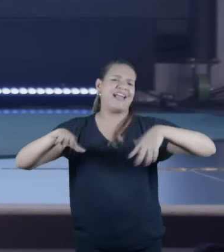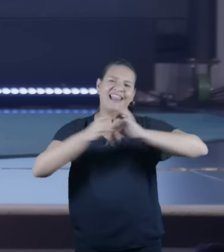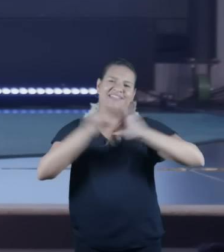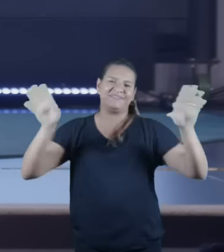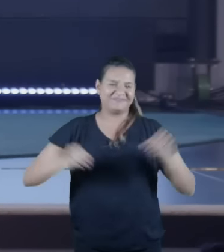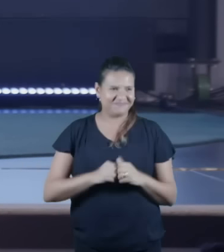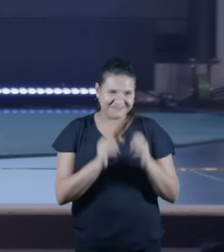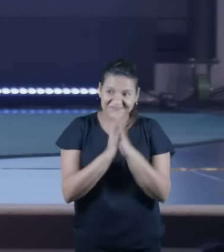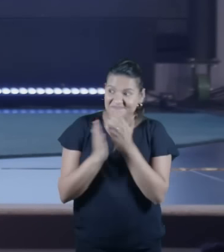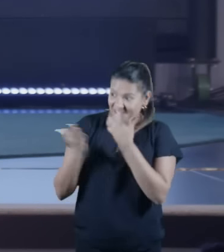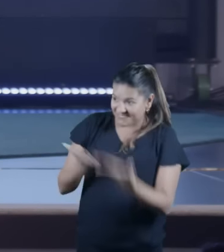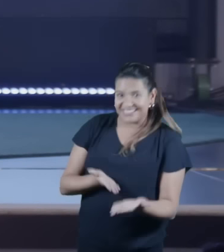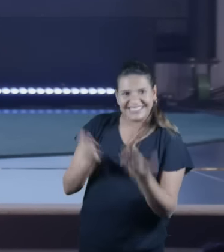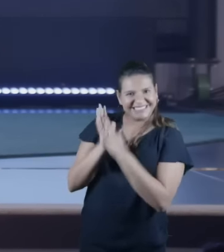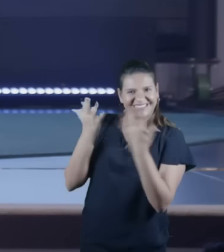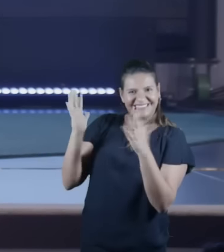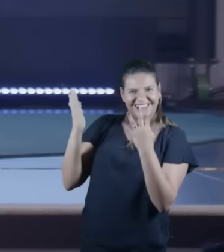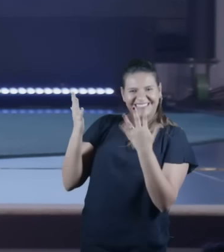salva de palmas para ela, gente?